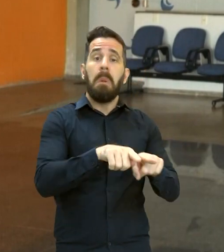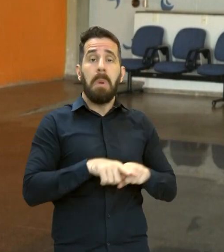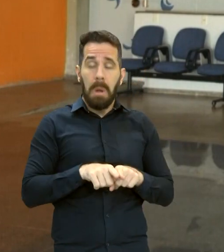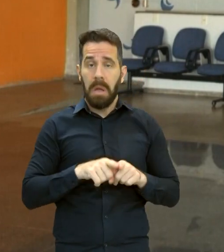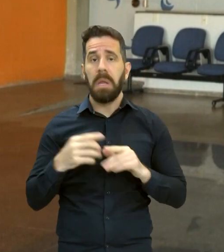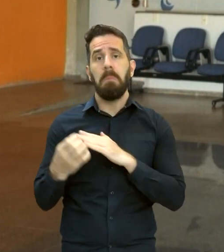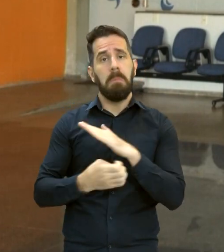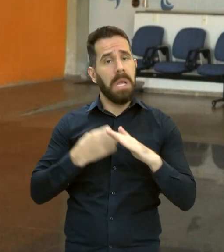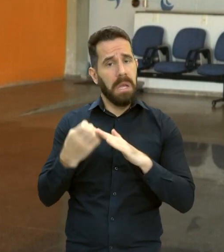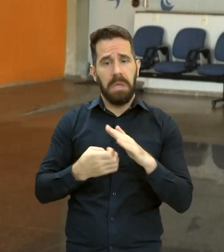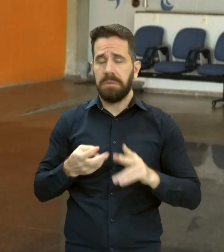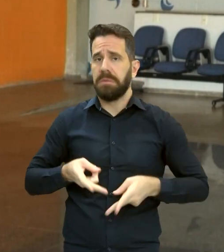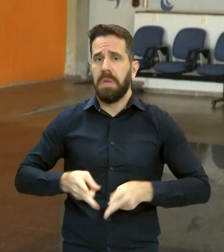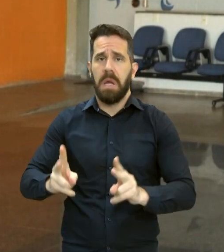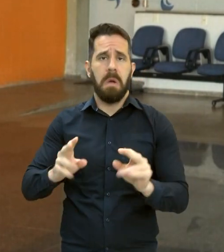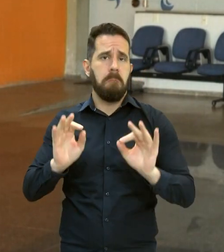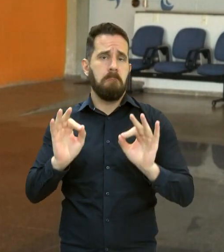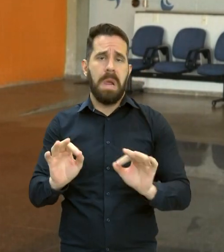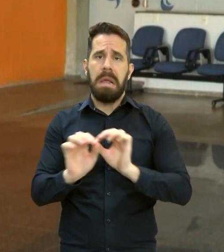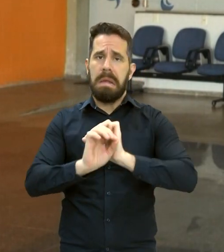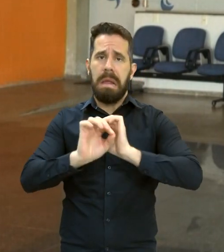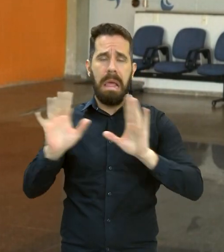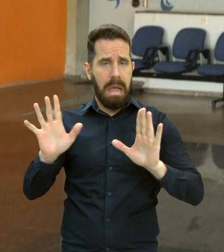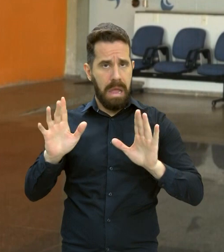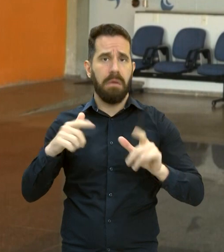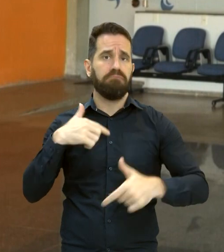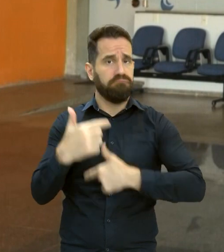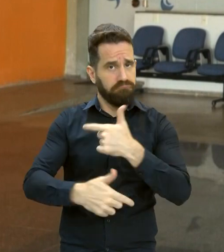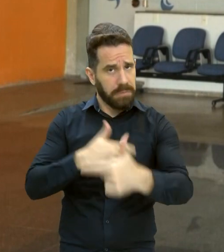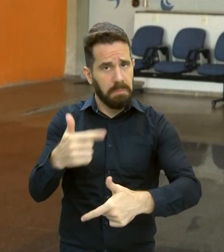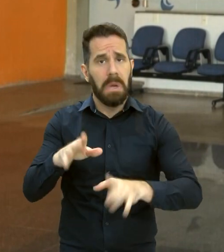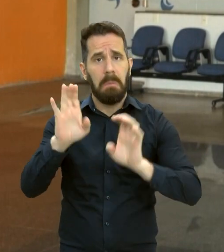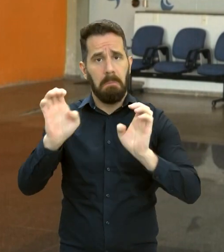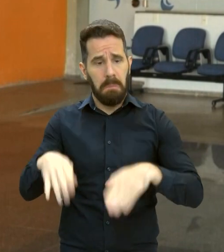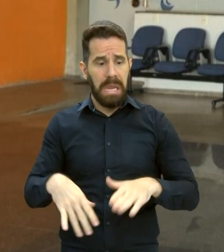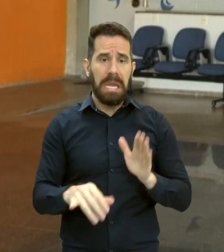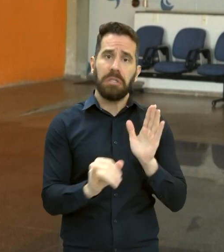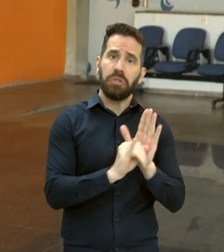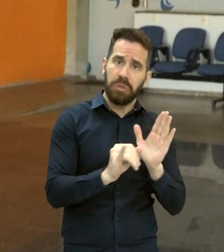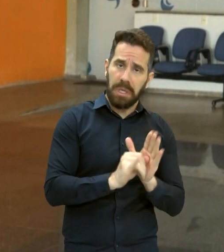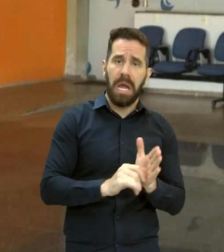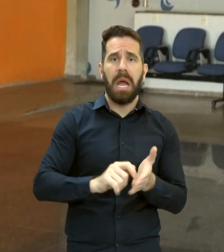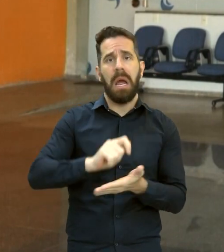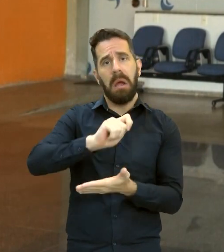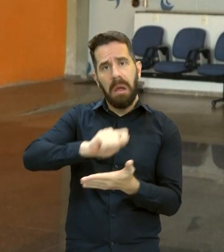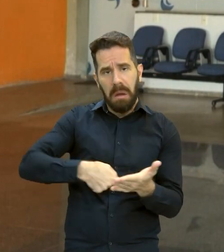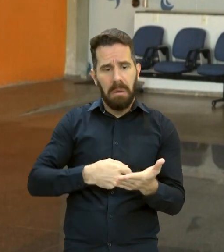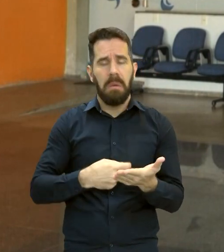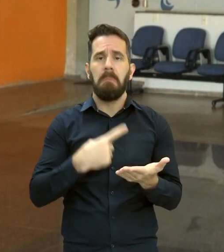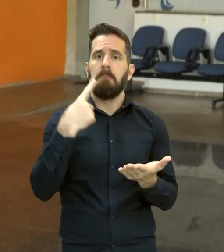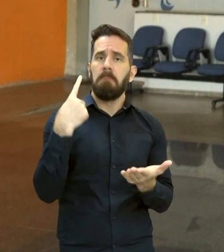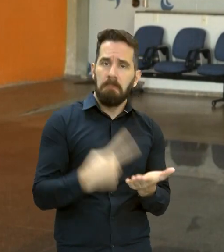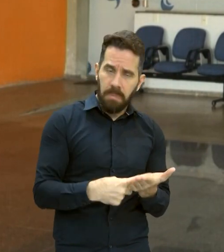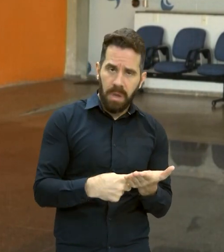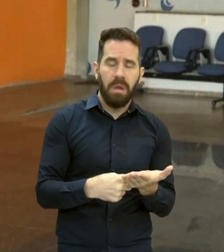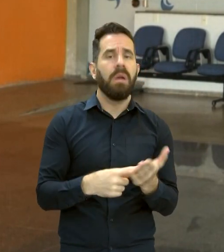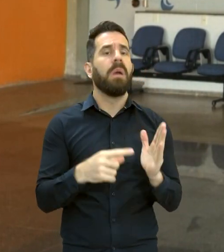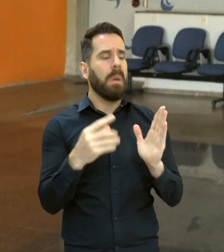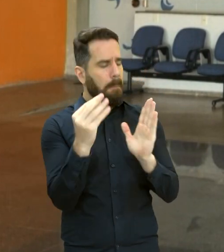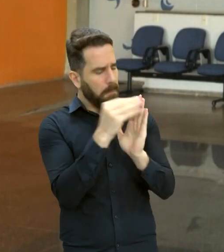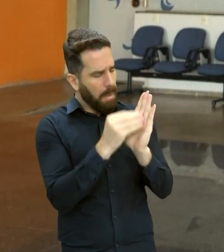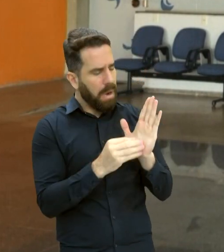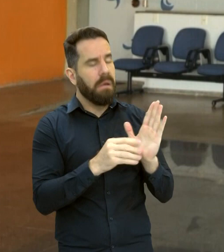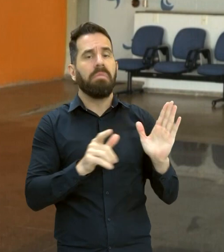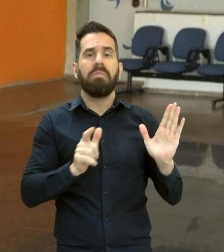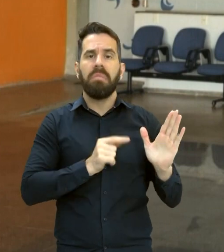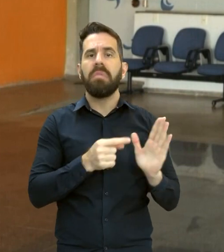os nossos termos de referência editais, elas estão integrados com isso que eu coloquei para vocês, o respeito à diversidade,